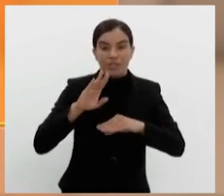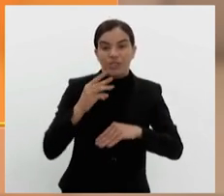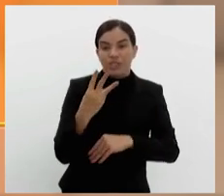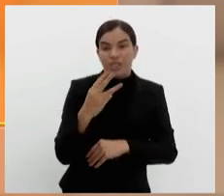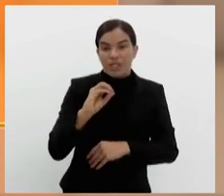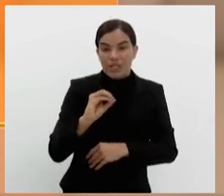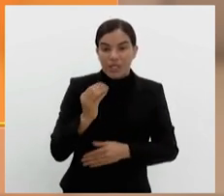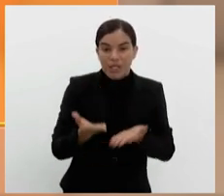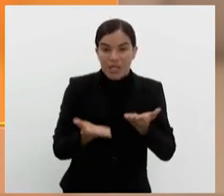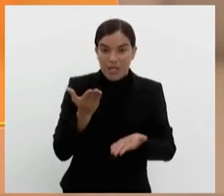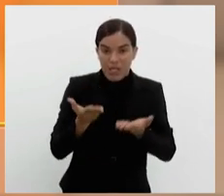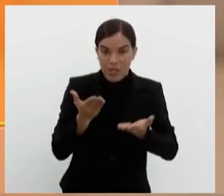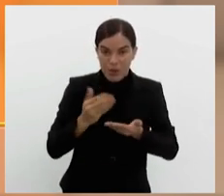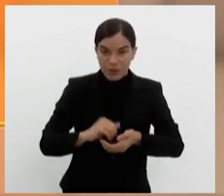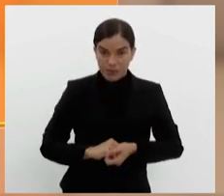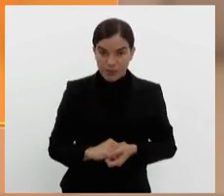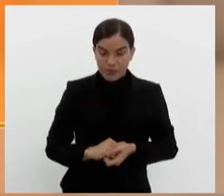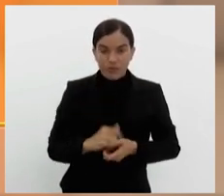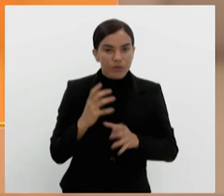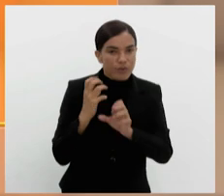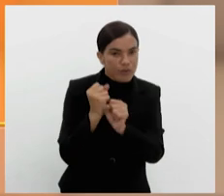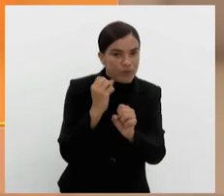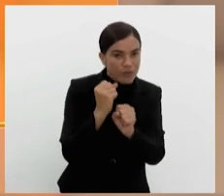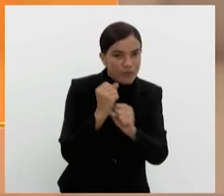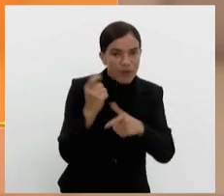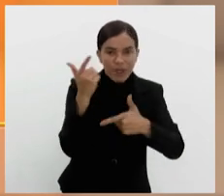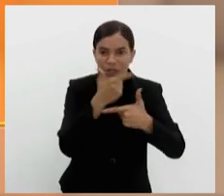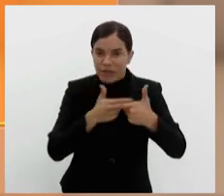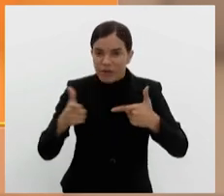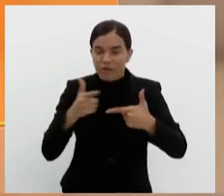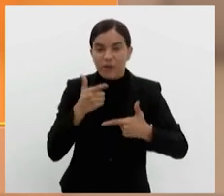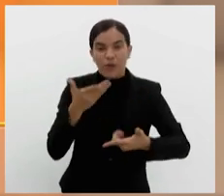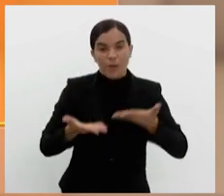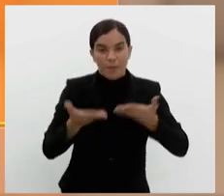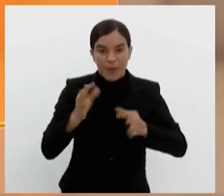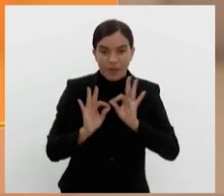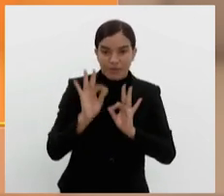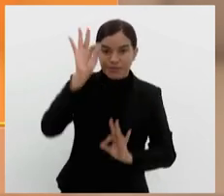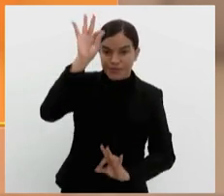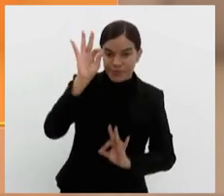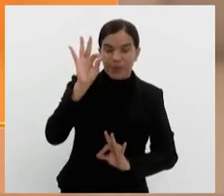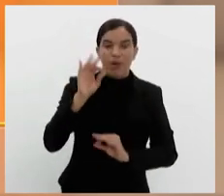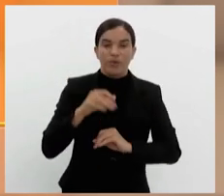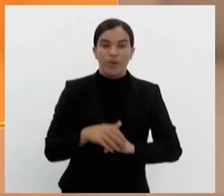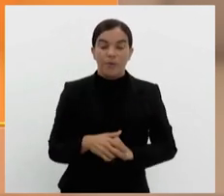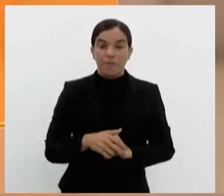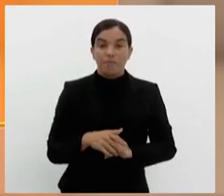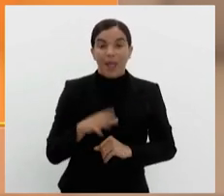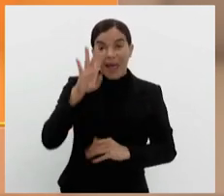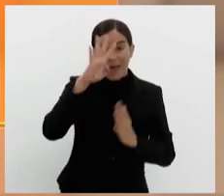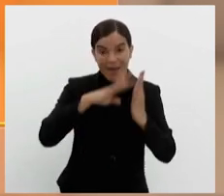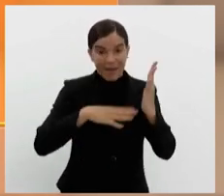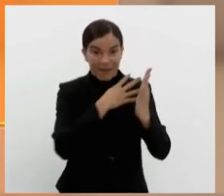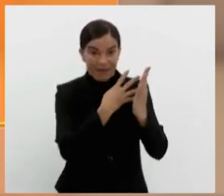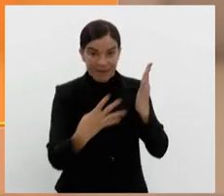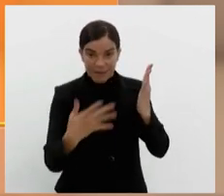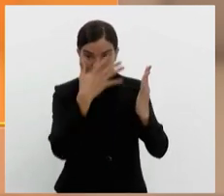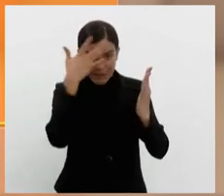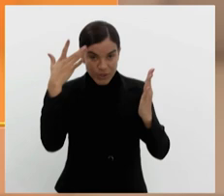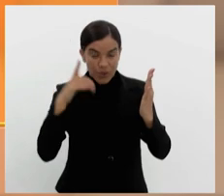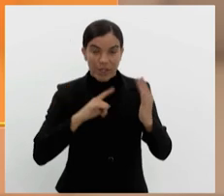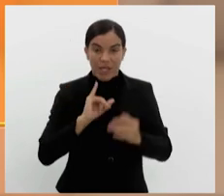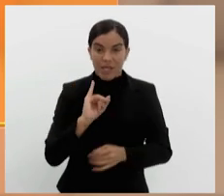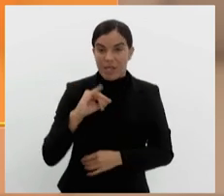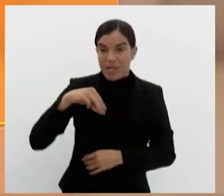quilos por metro quadrado. O cálculo é feito dividindo o peso pela altura ao quadrado. De acordo com a tabela, aqueles que têm